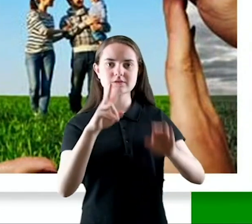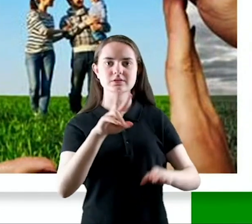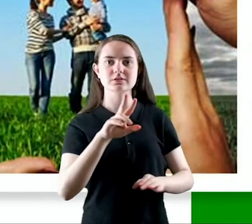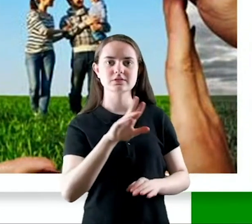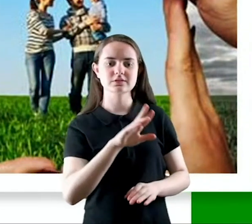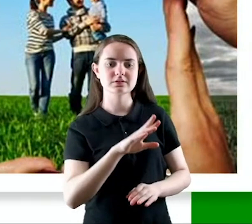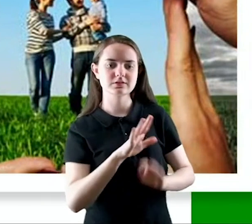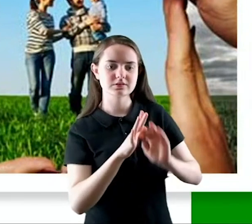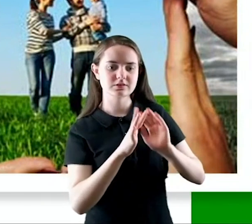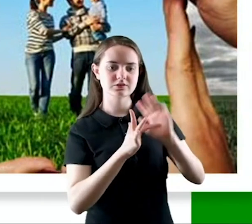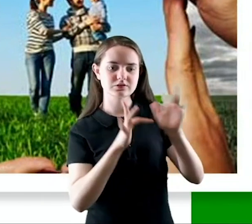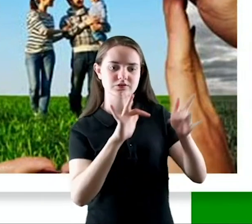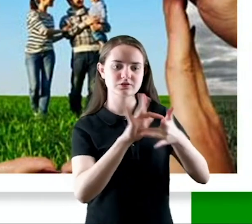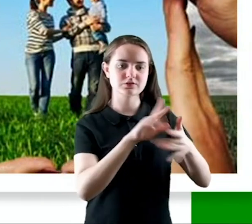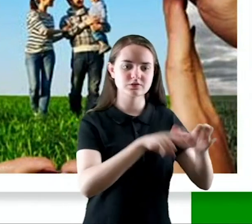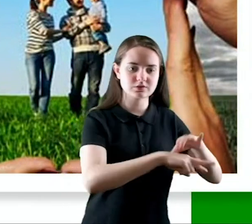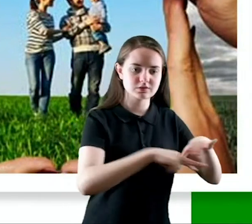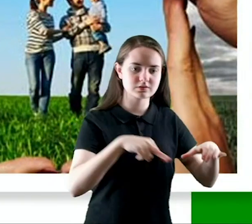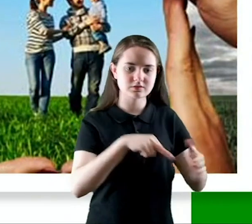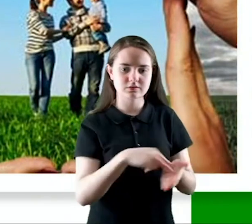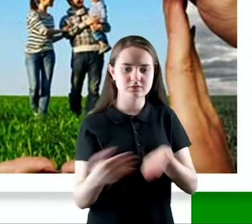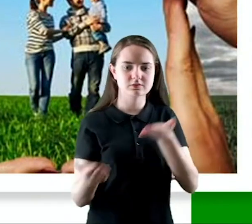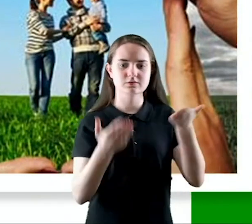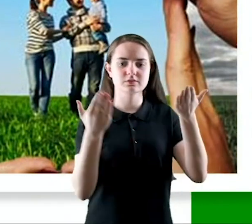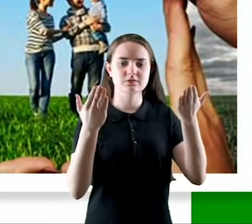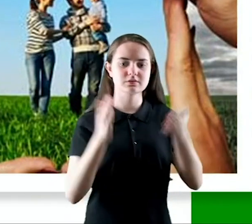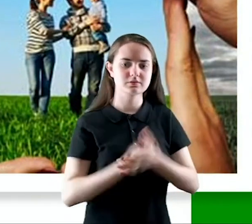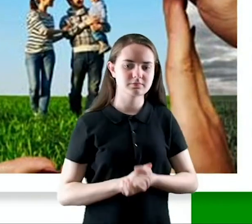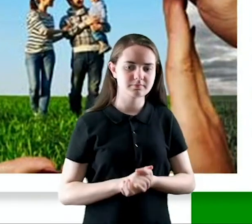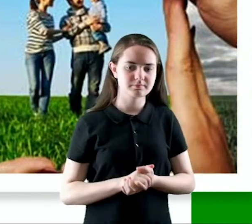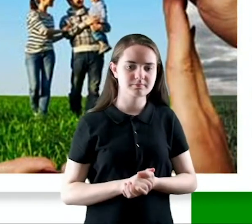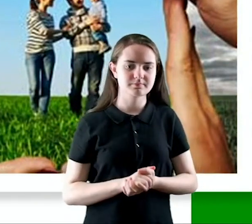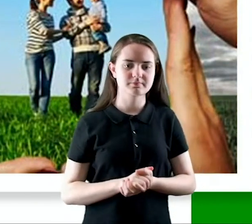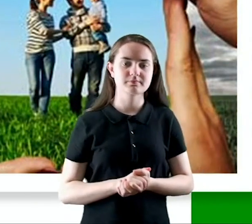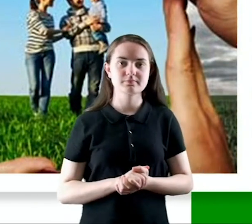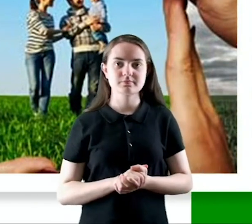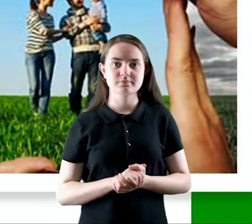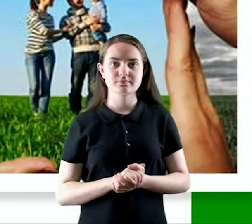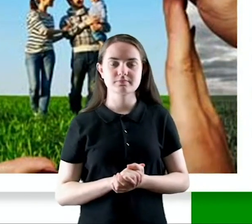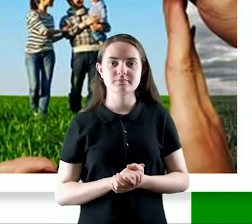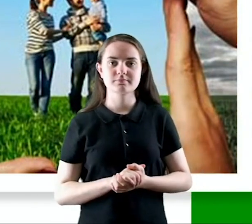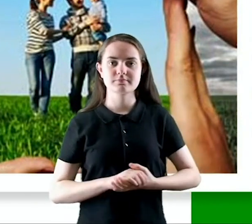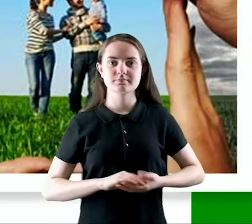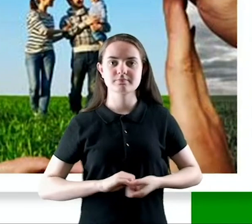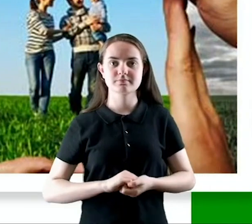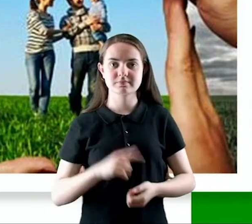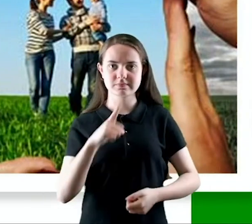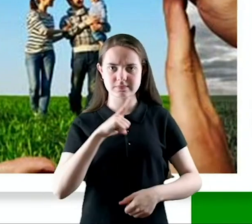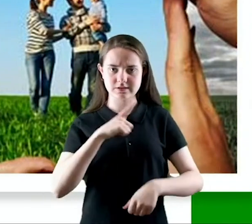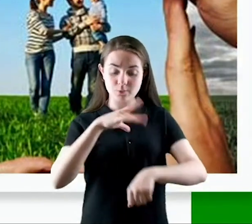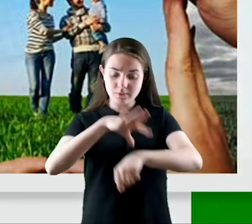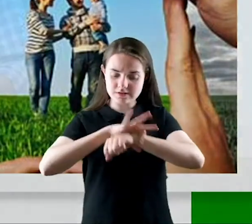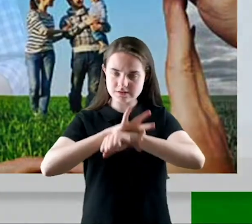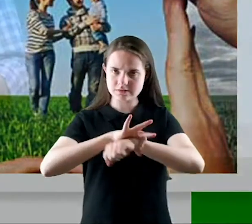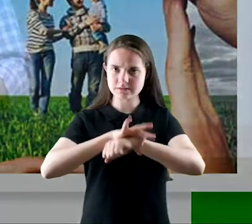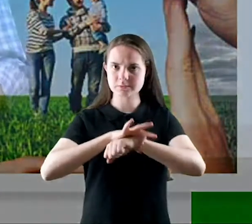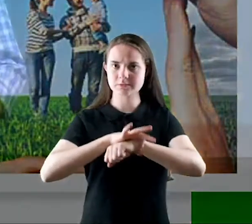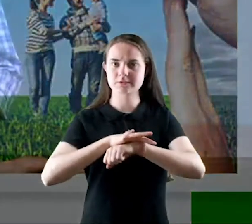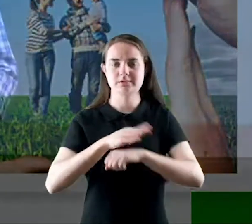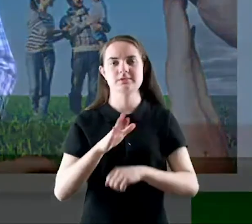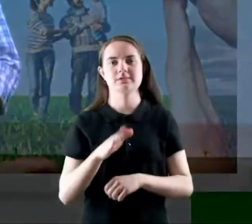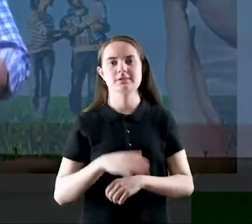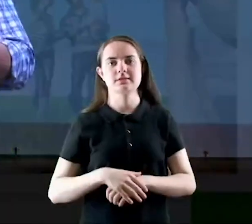para uma herança que jamais, jamais poderá perecer, há uma segurança nessa palavra da Bíblia